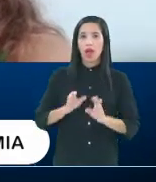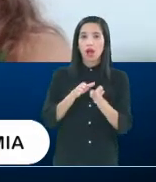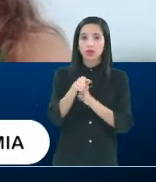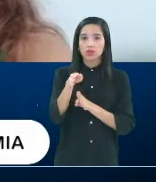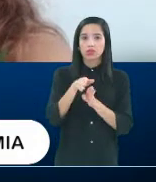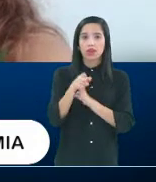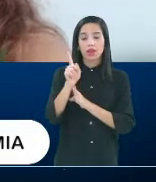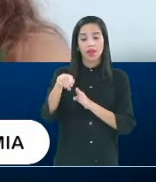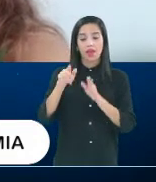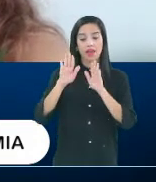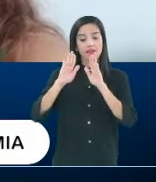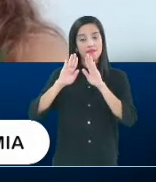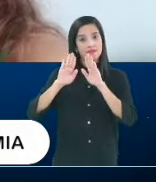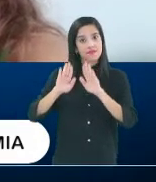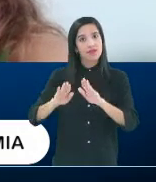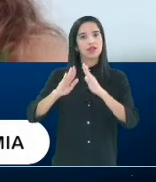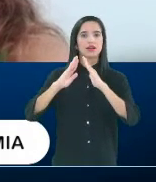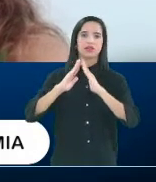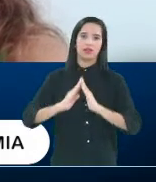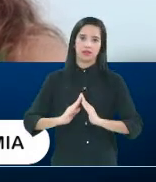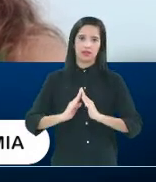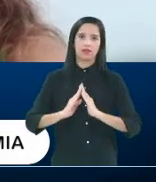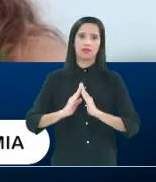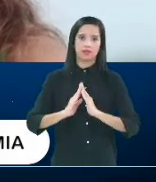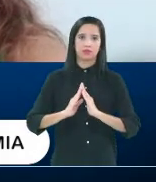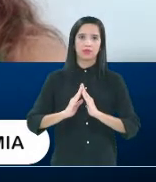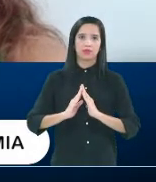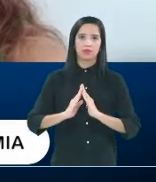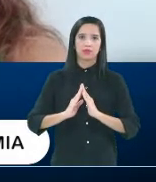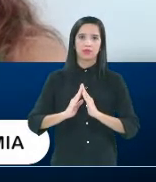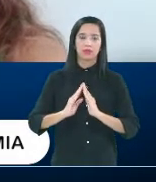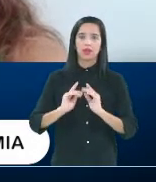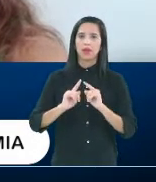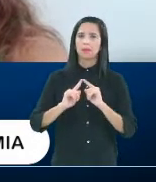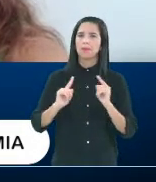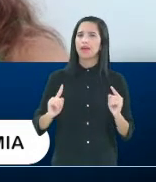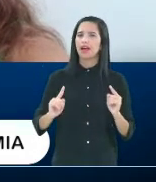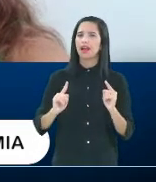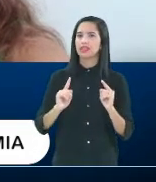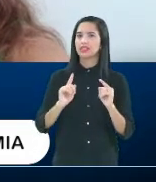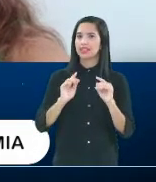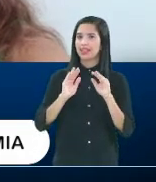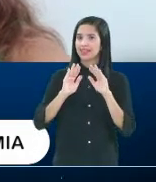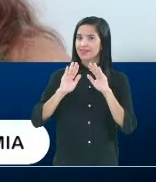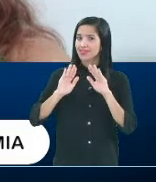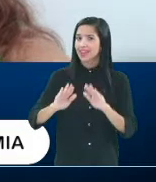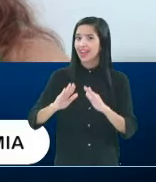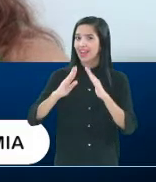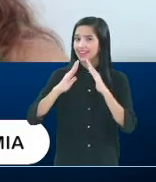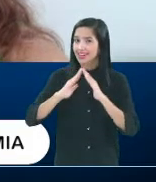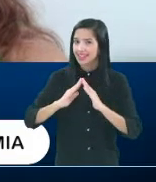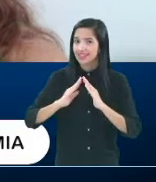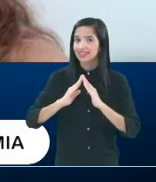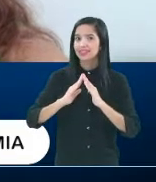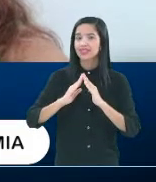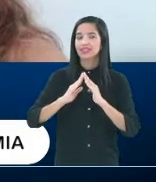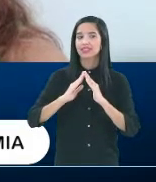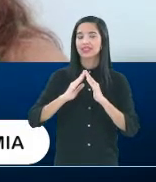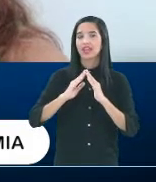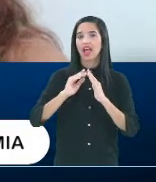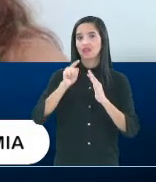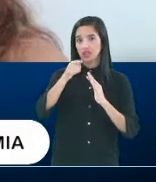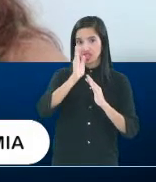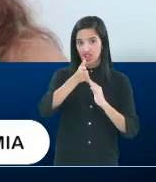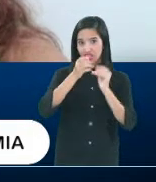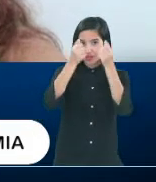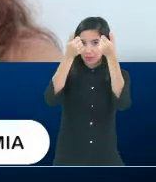em casa, né? Normalmente as pessoas estão dizendo, fique em casa. Mas ficar em casa tem a história do relacionamento que a senhora já